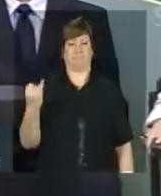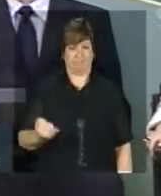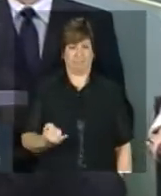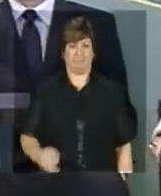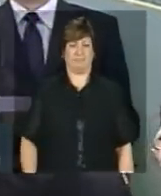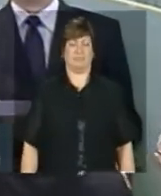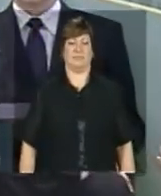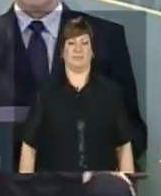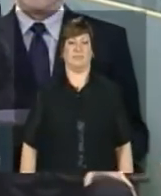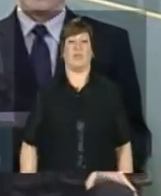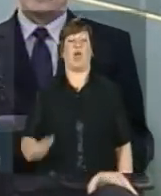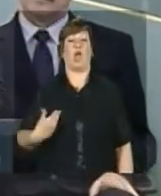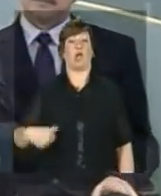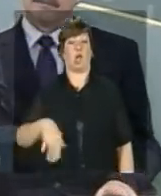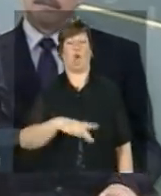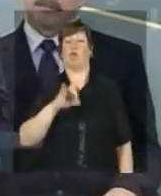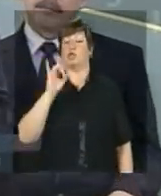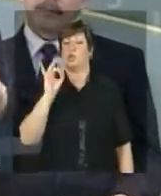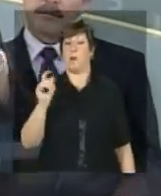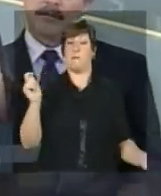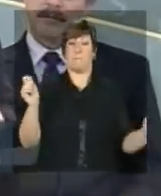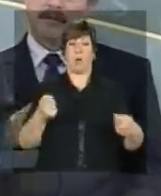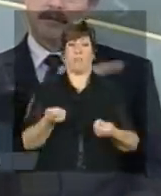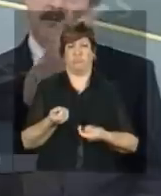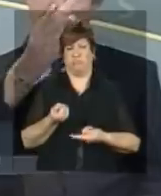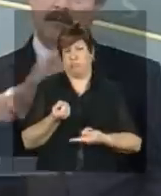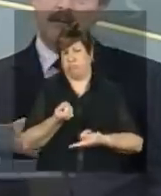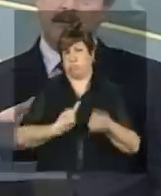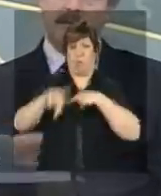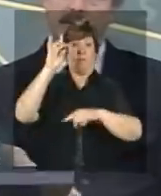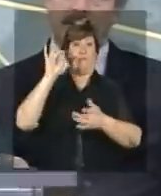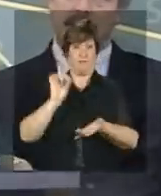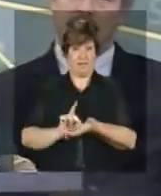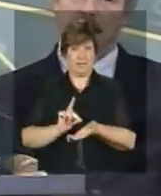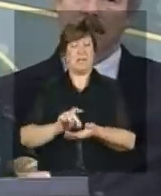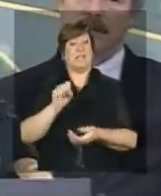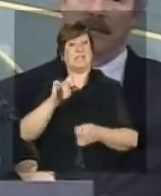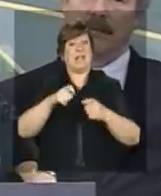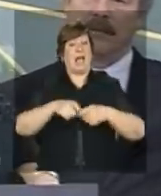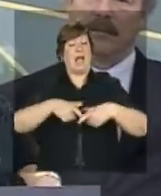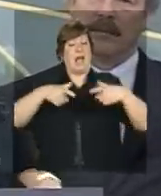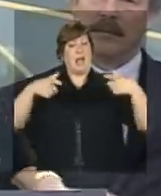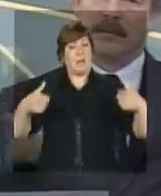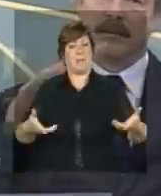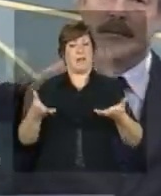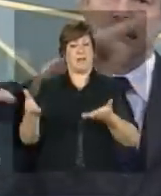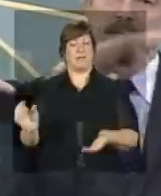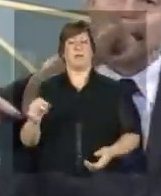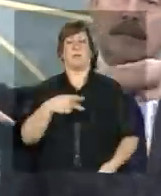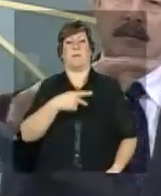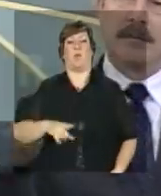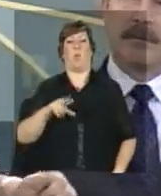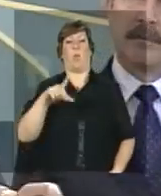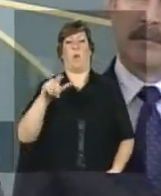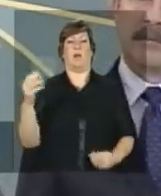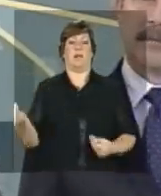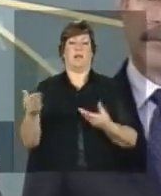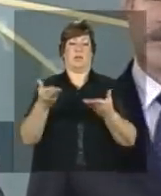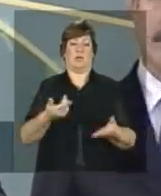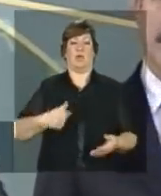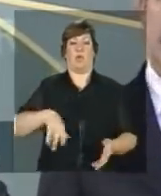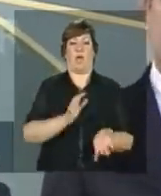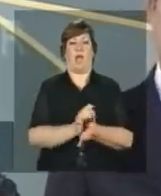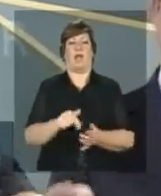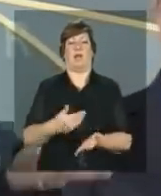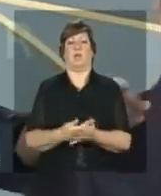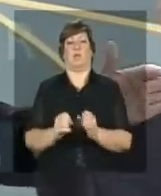nós nós só daremos o salto se ampliarmos cada vez mais esse legado que o presidente Lula nos deixou na área